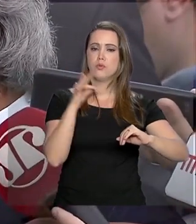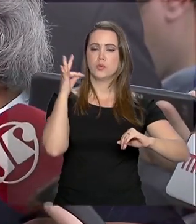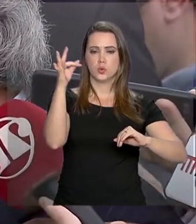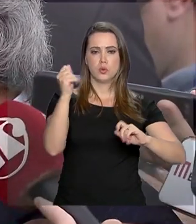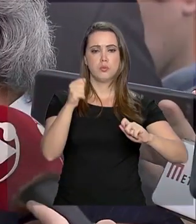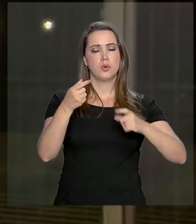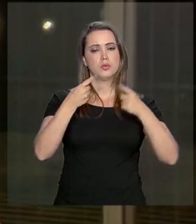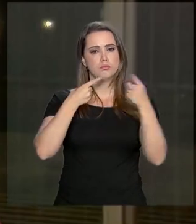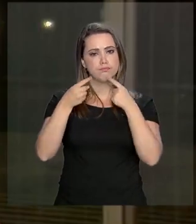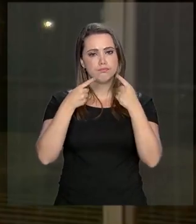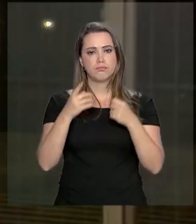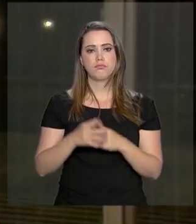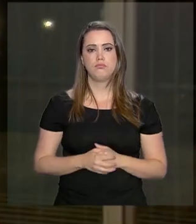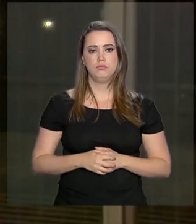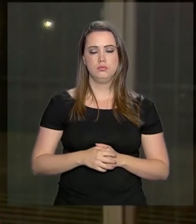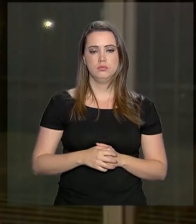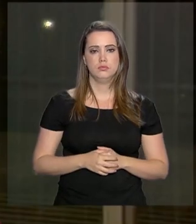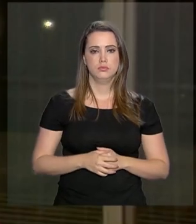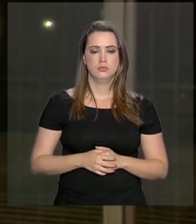possam ser trabalhadas.